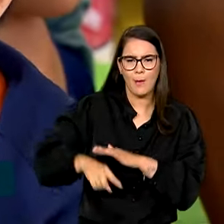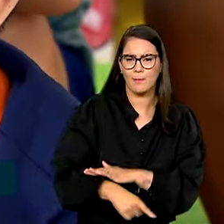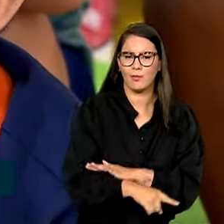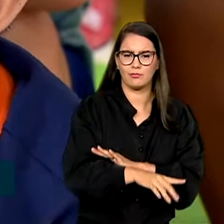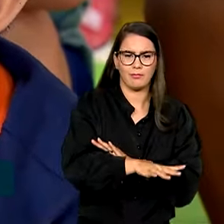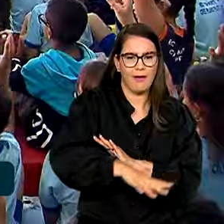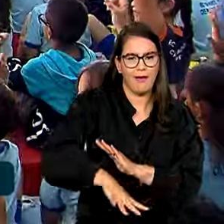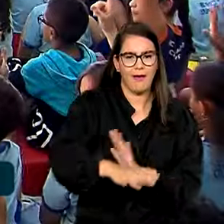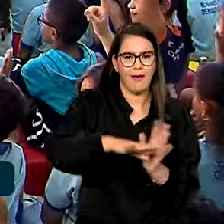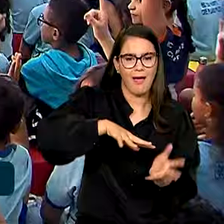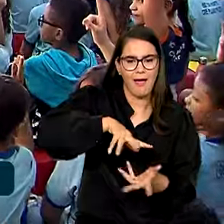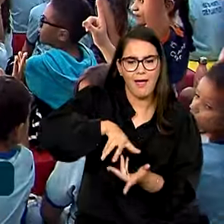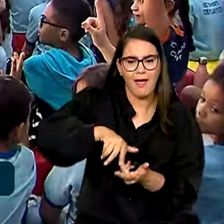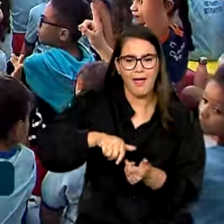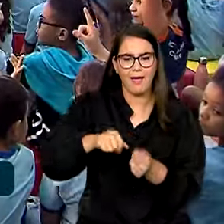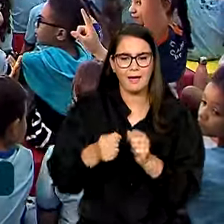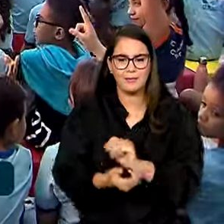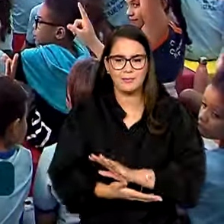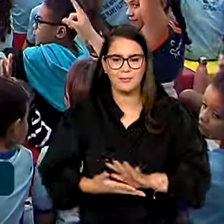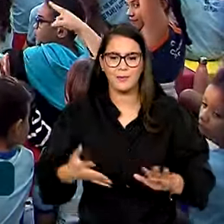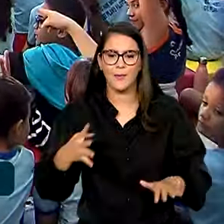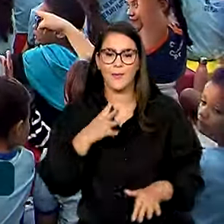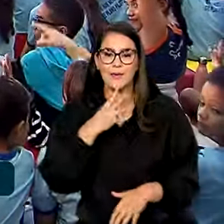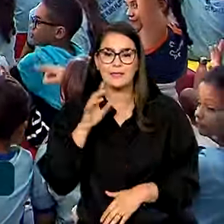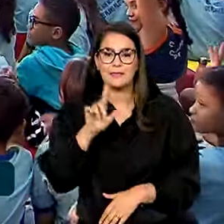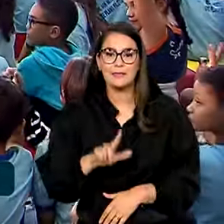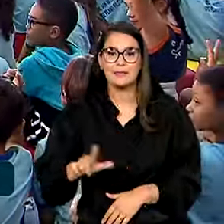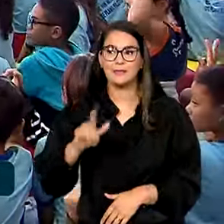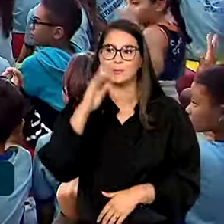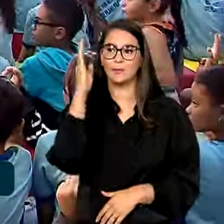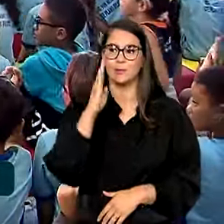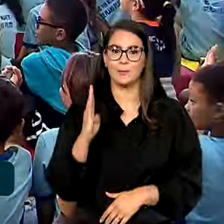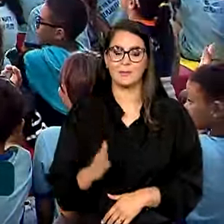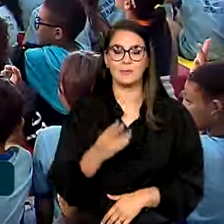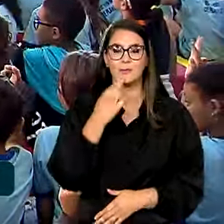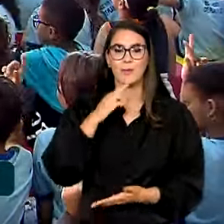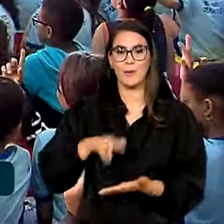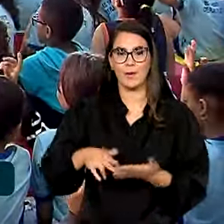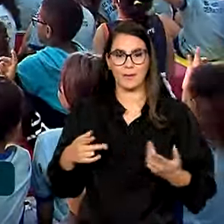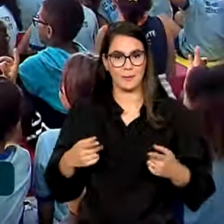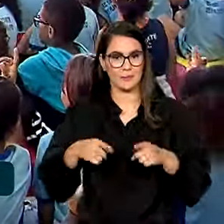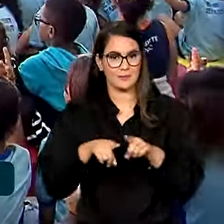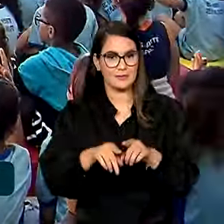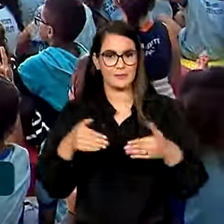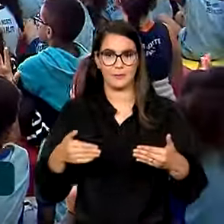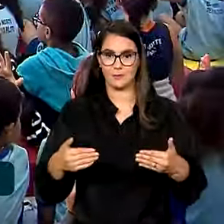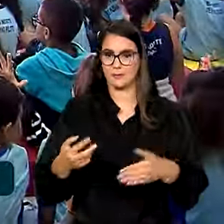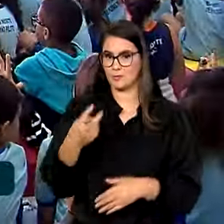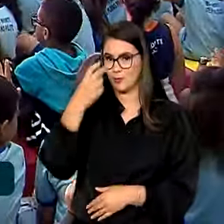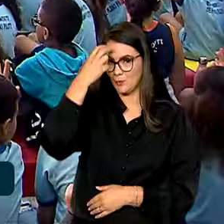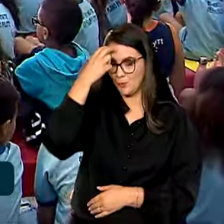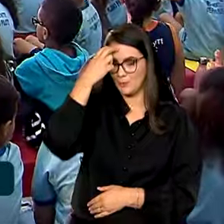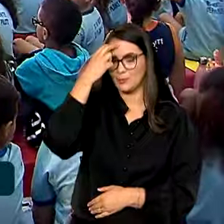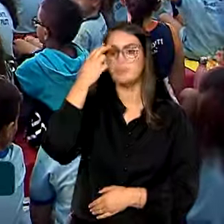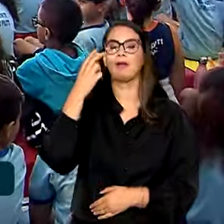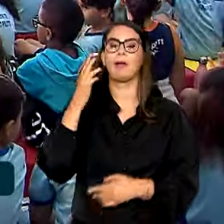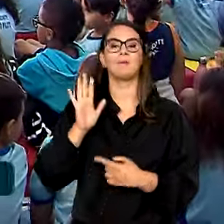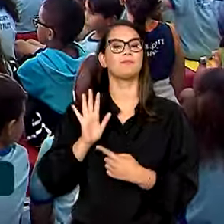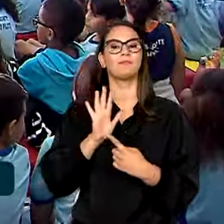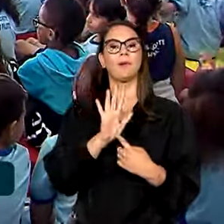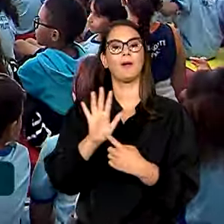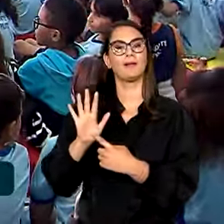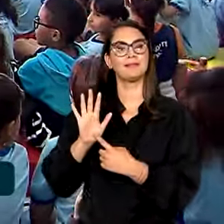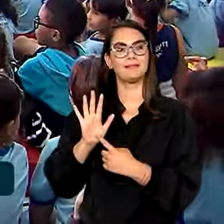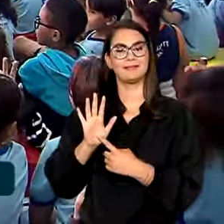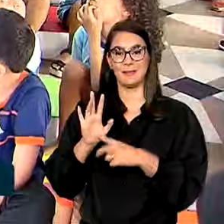universo mágico e conhecer a literatura brasileira, os Correios, em parceria com o Ministério da Cultura, apresentam